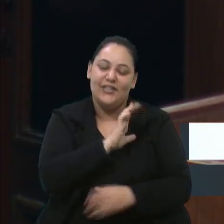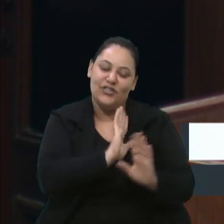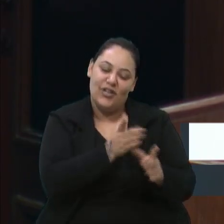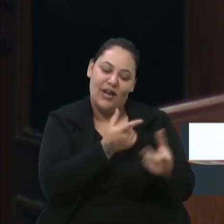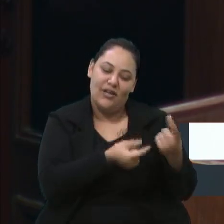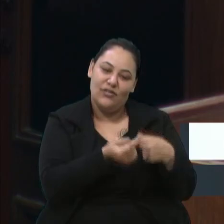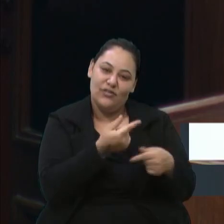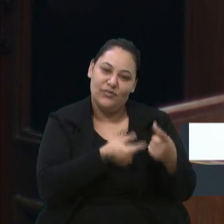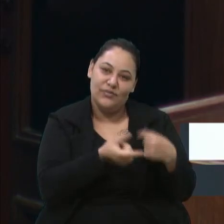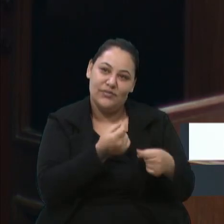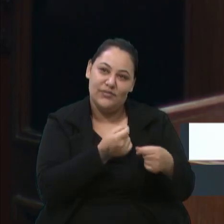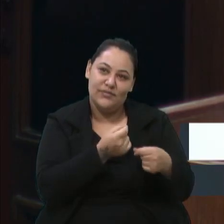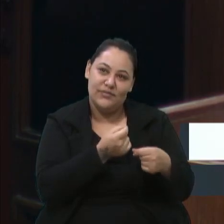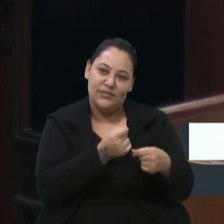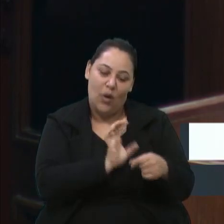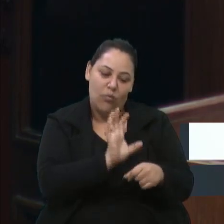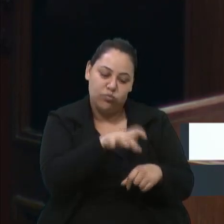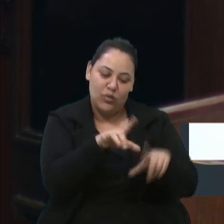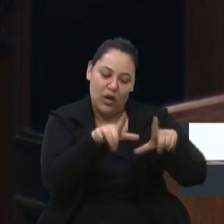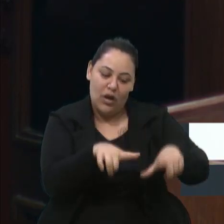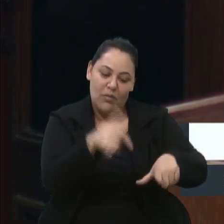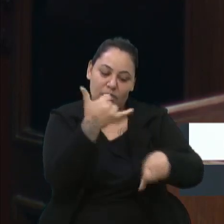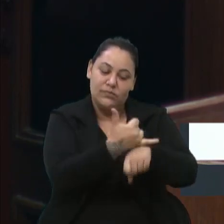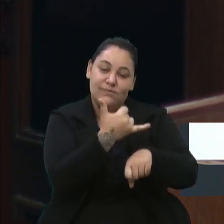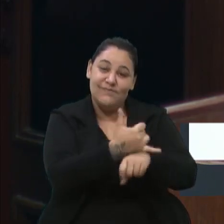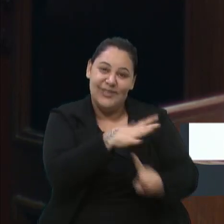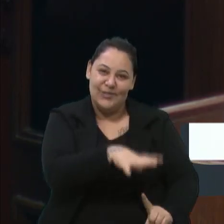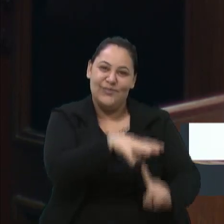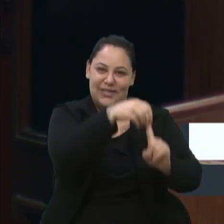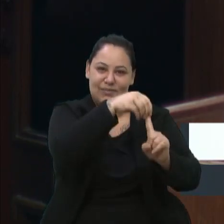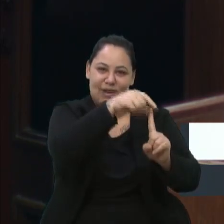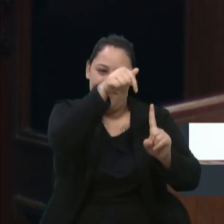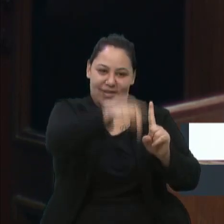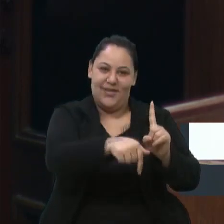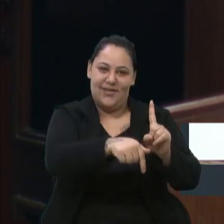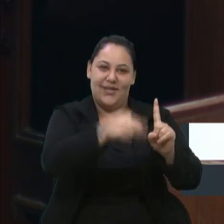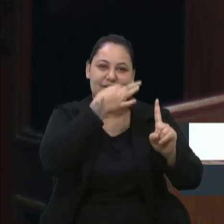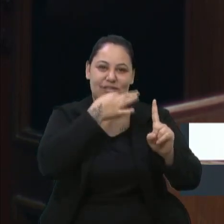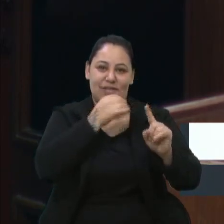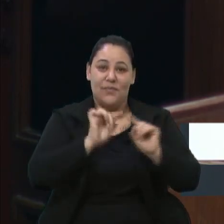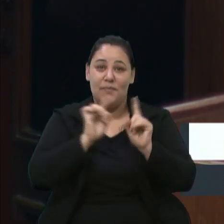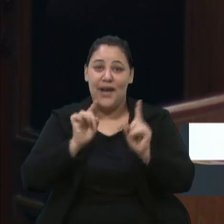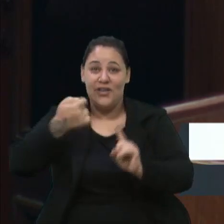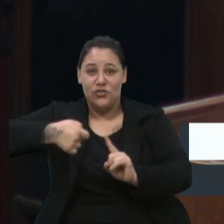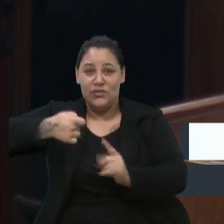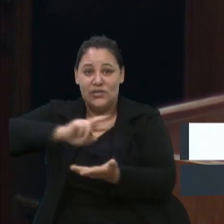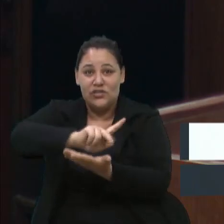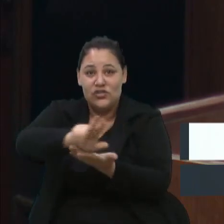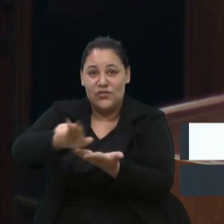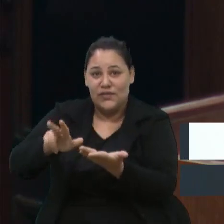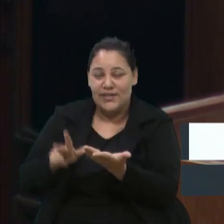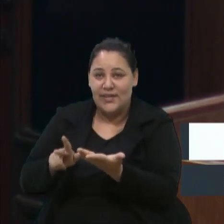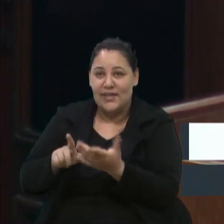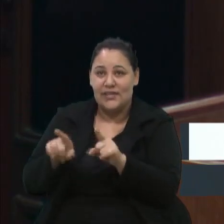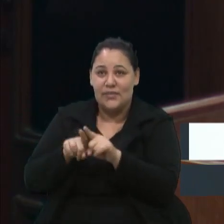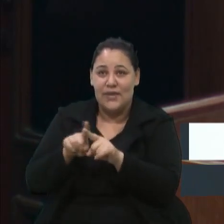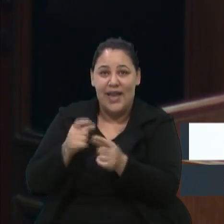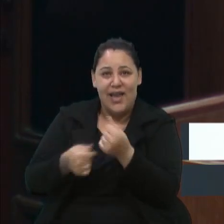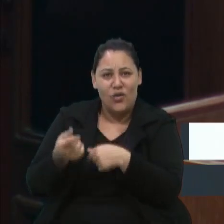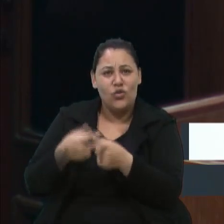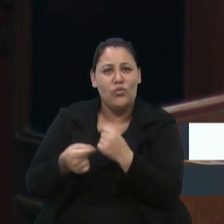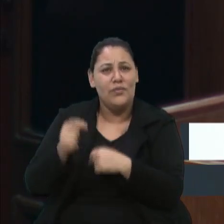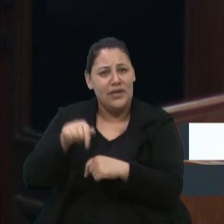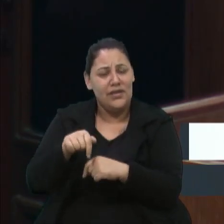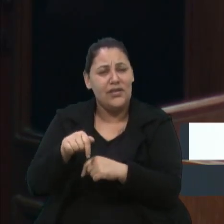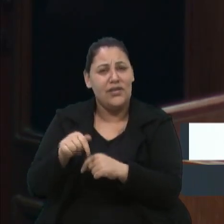o polo metal mecânico, como principal mola propulsora, a gente precisa diversificar a matriz econômica. E